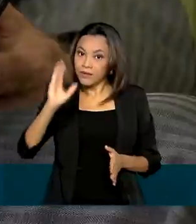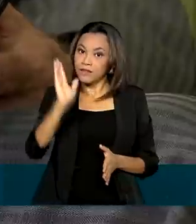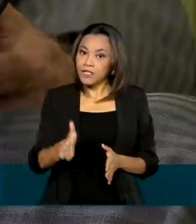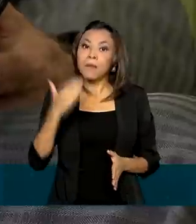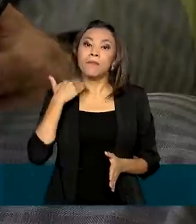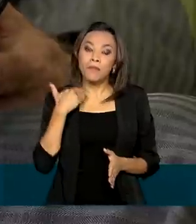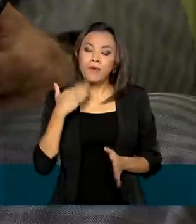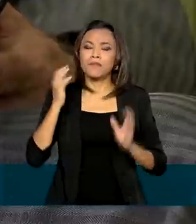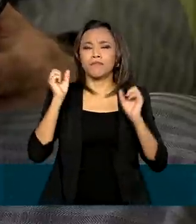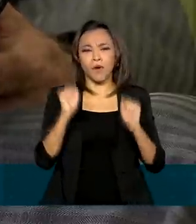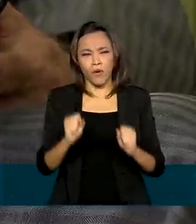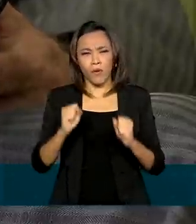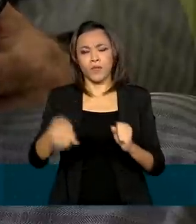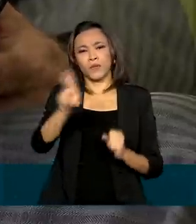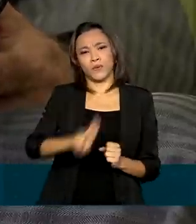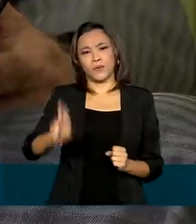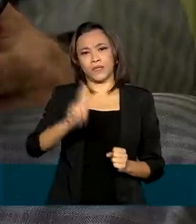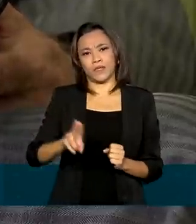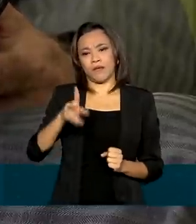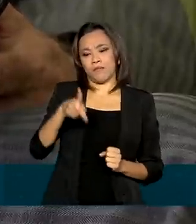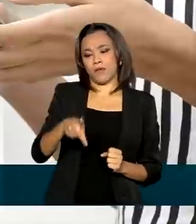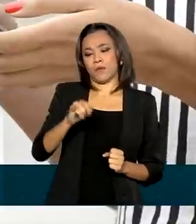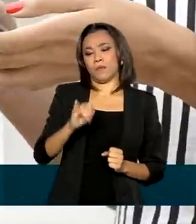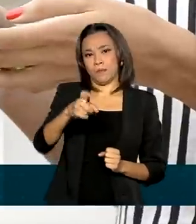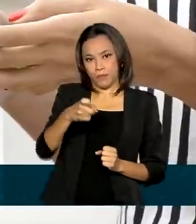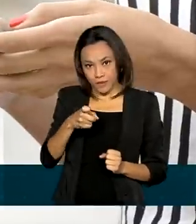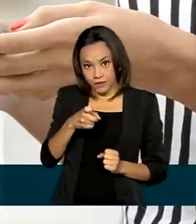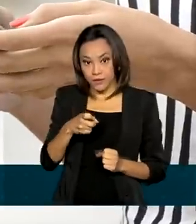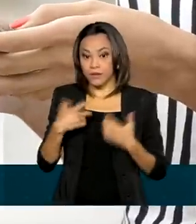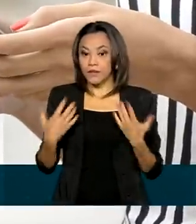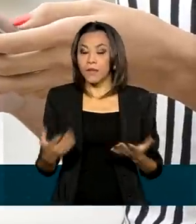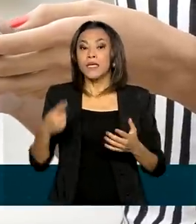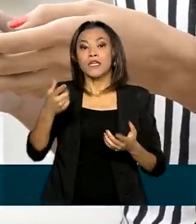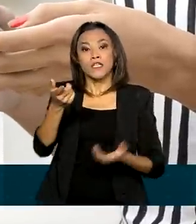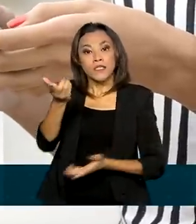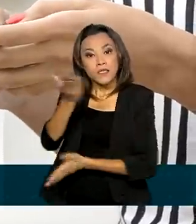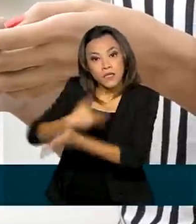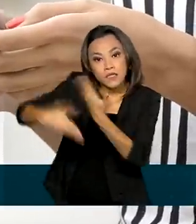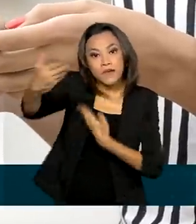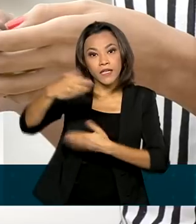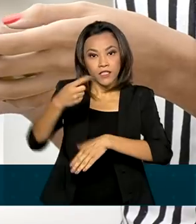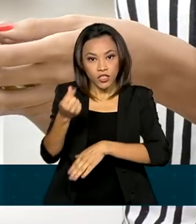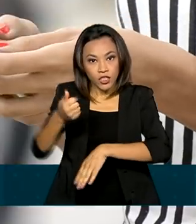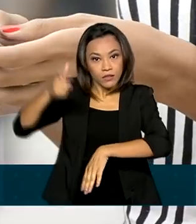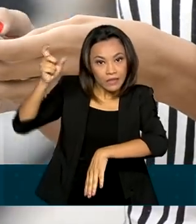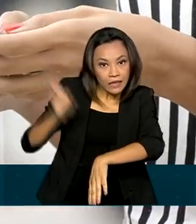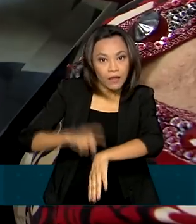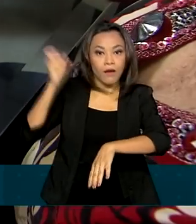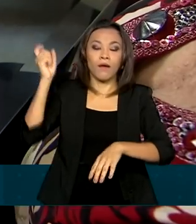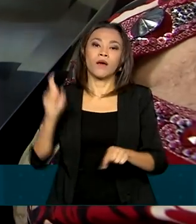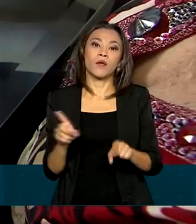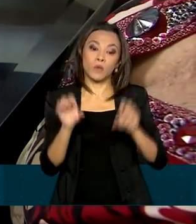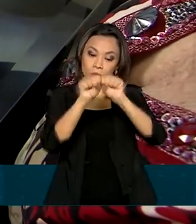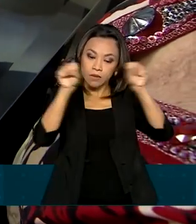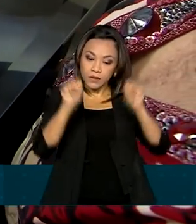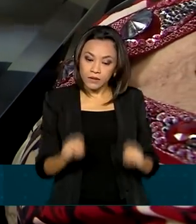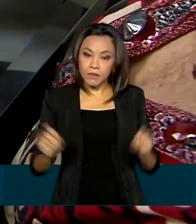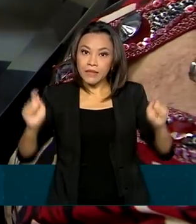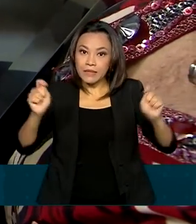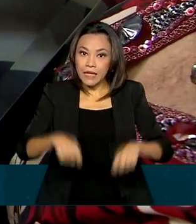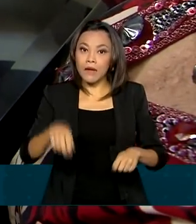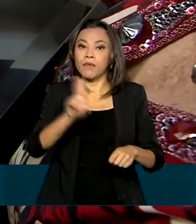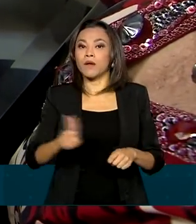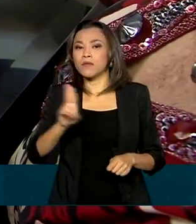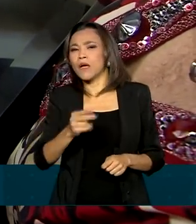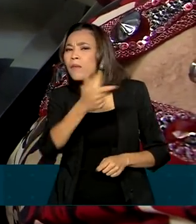autorizadas pelo Banco Central a trabalhar com o PIX. Além de transferências instantâneas de dinheiro, o sistema poderá ser usado para